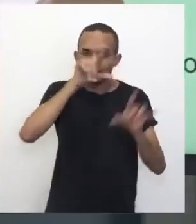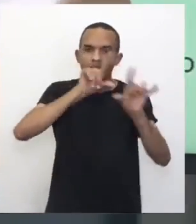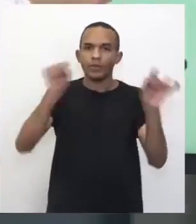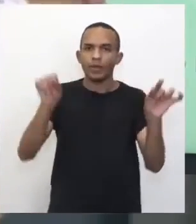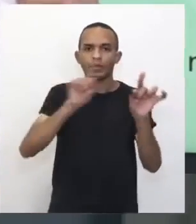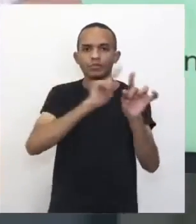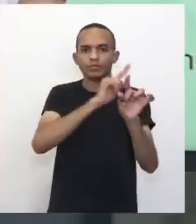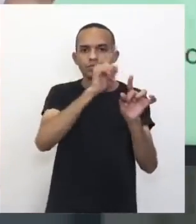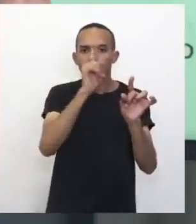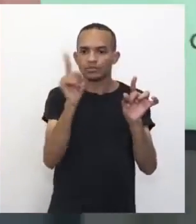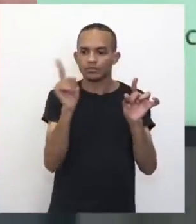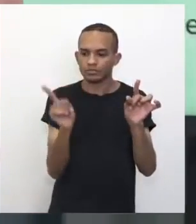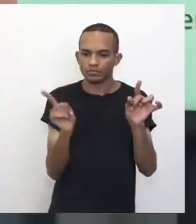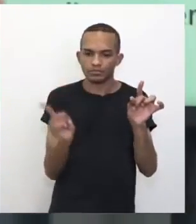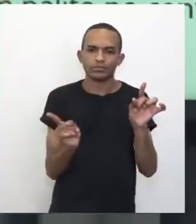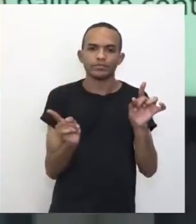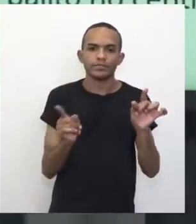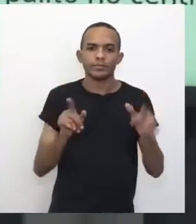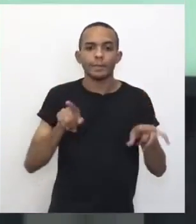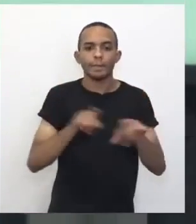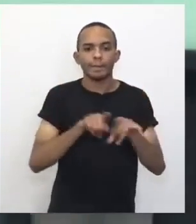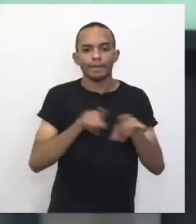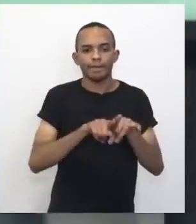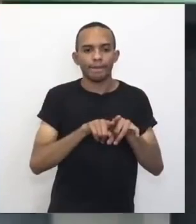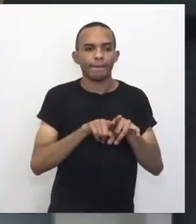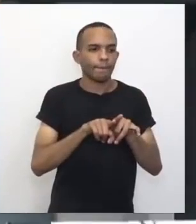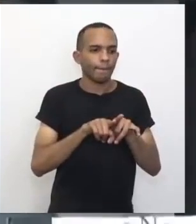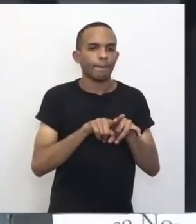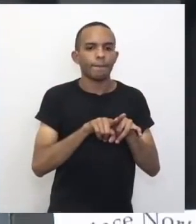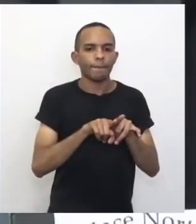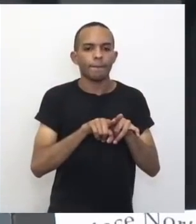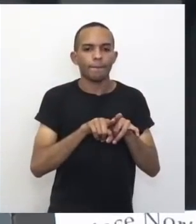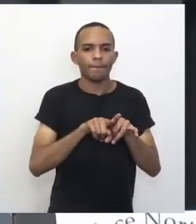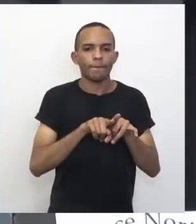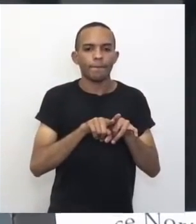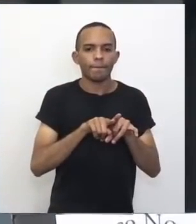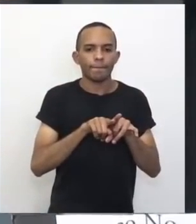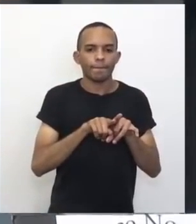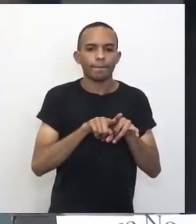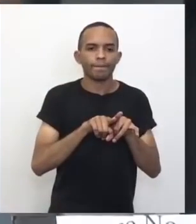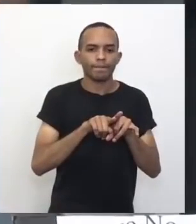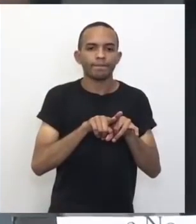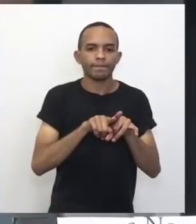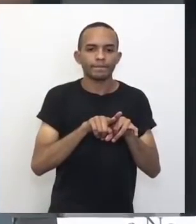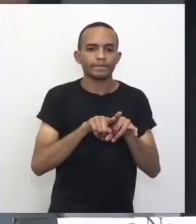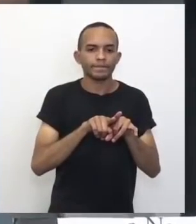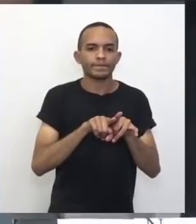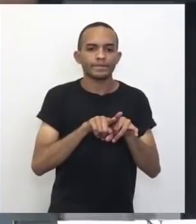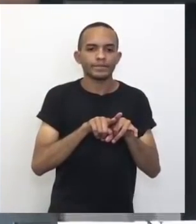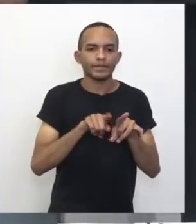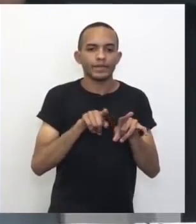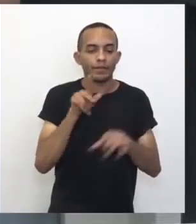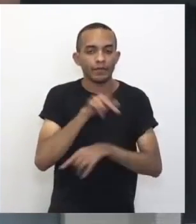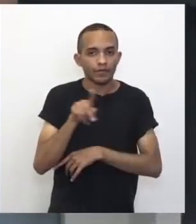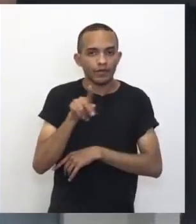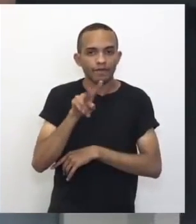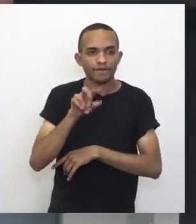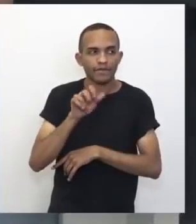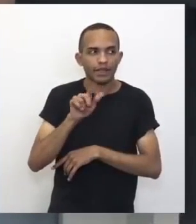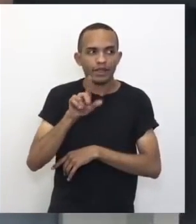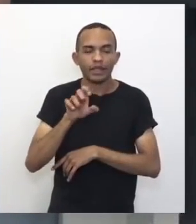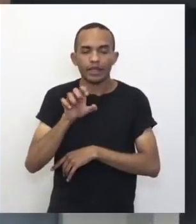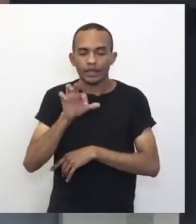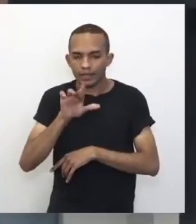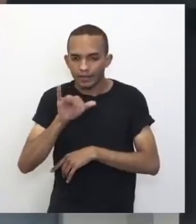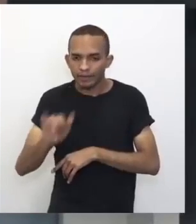Fixar ao centro. Então, você vem aqui ao centro. Deixa eu tentar furar aqui. Tentar furar. A professora Valéria dizendo assim, corta a